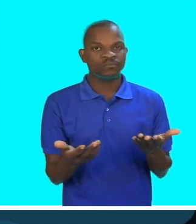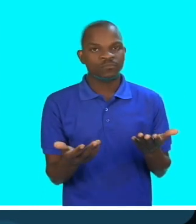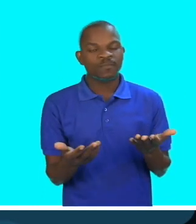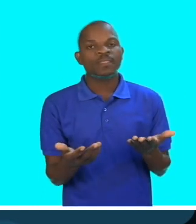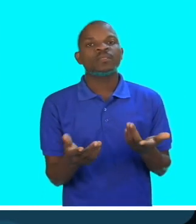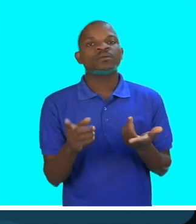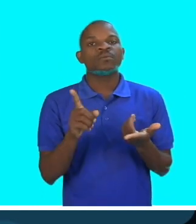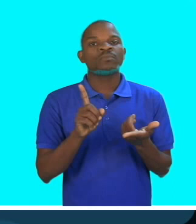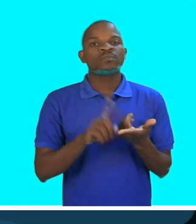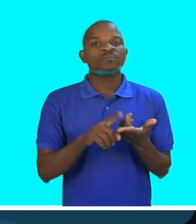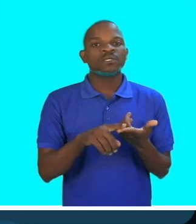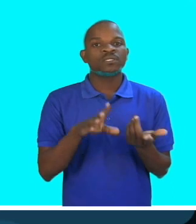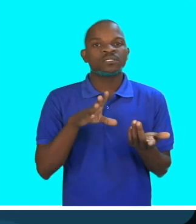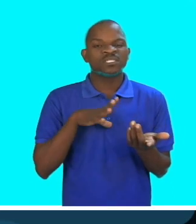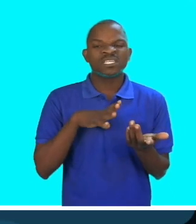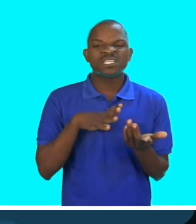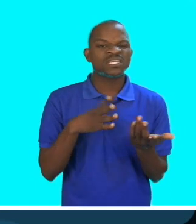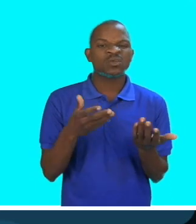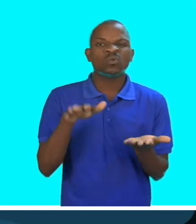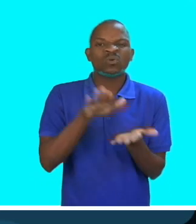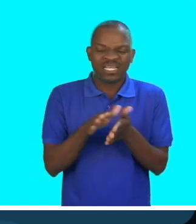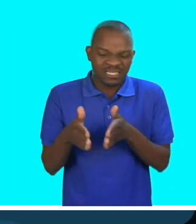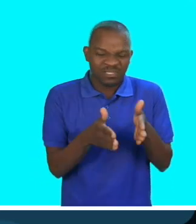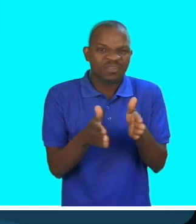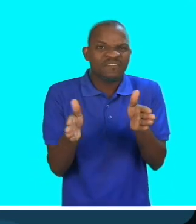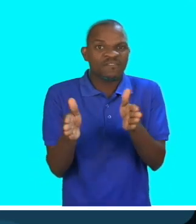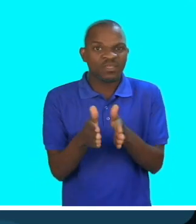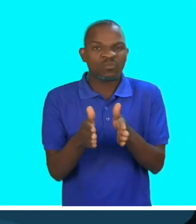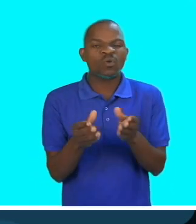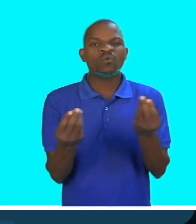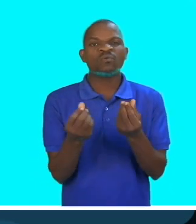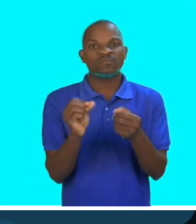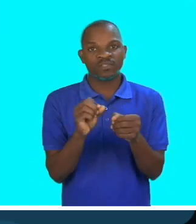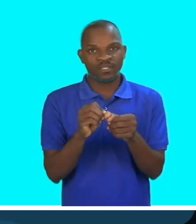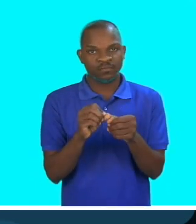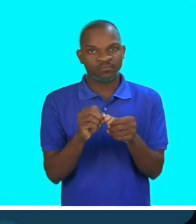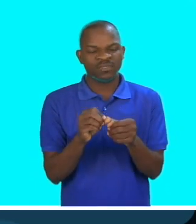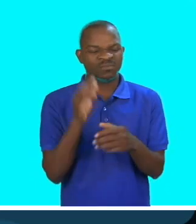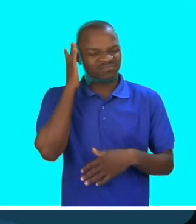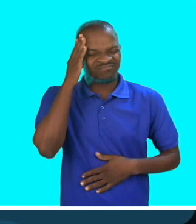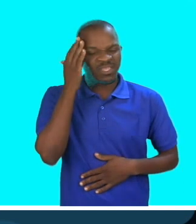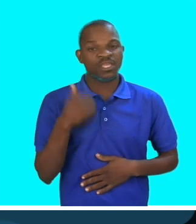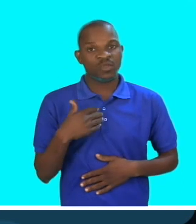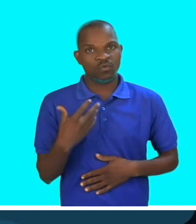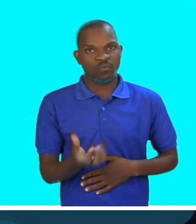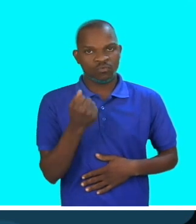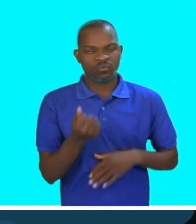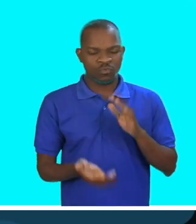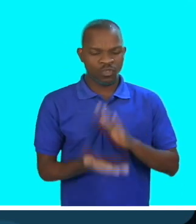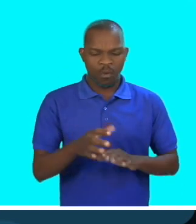usar a moto? olha, estou preso em casa, estamos nos becos. Eu preciso sair para dar uma volta. Como é que a gente, como é que eu faço?